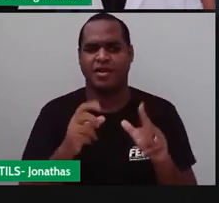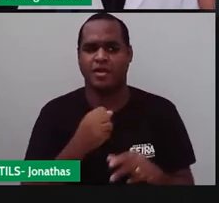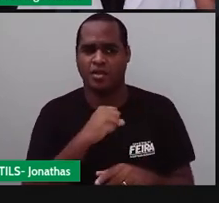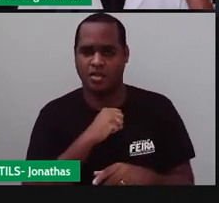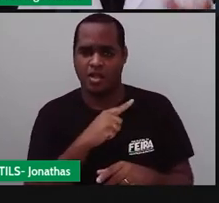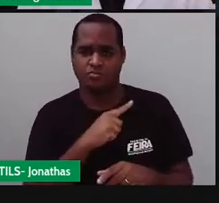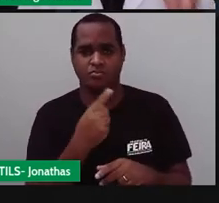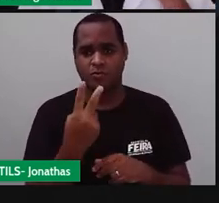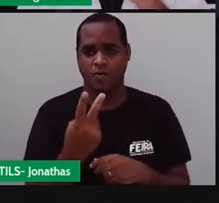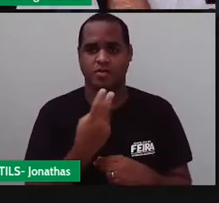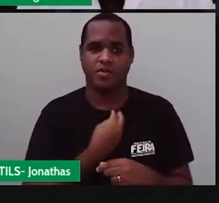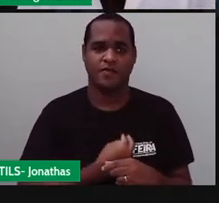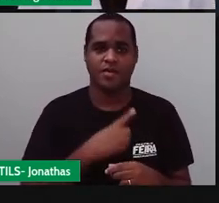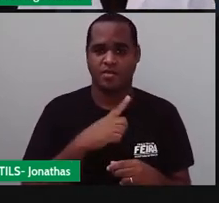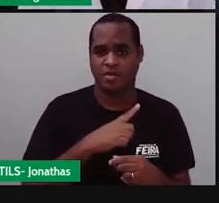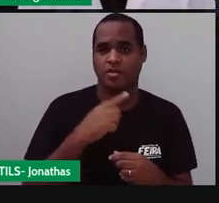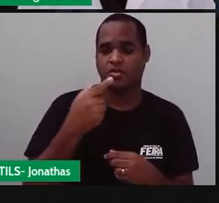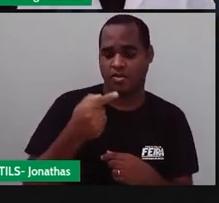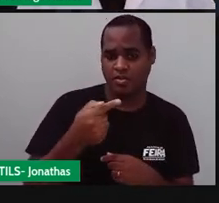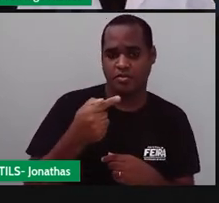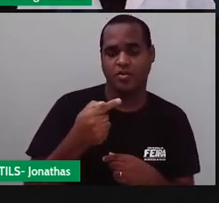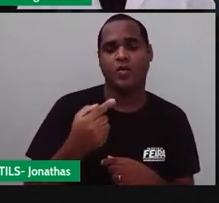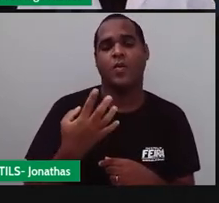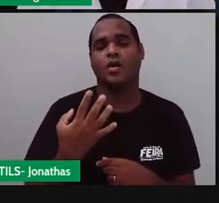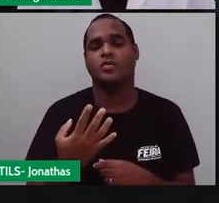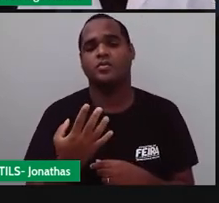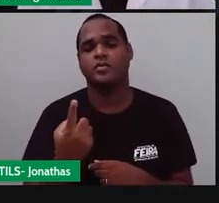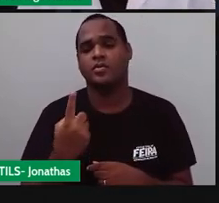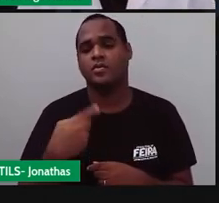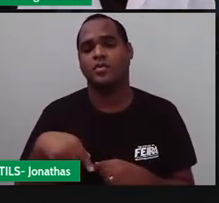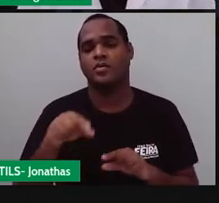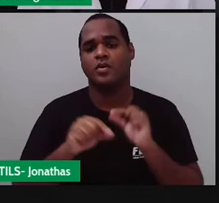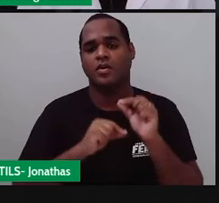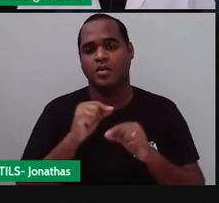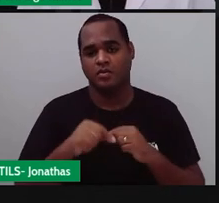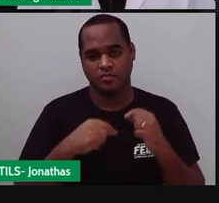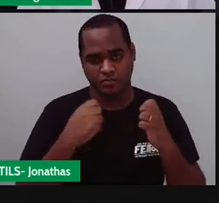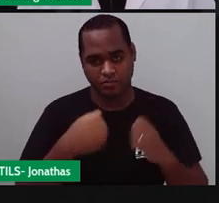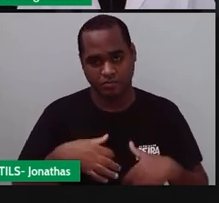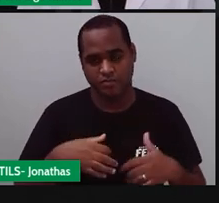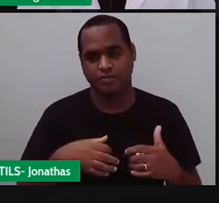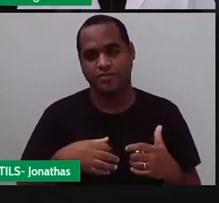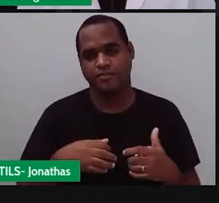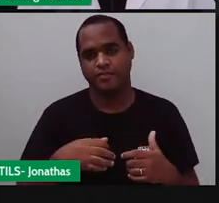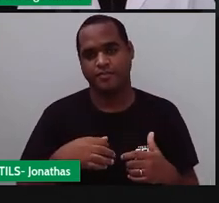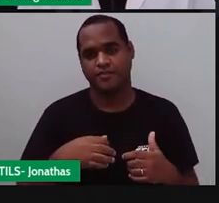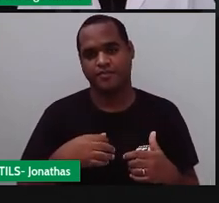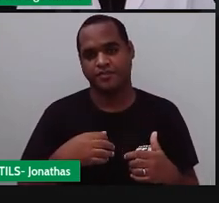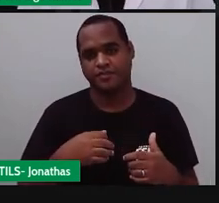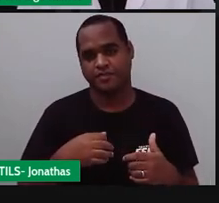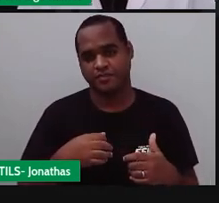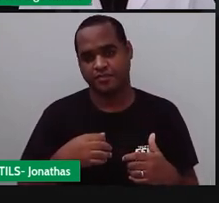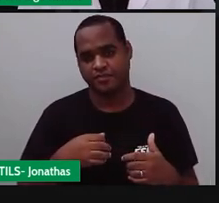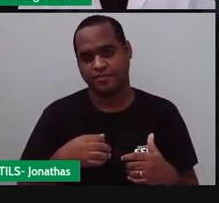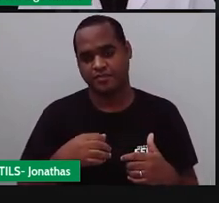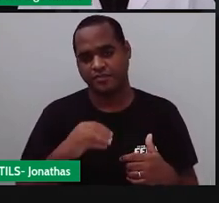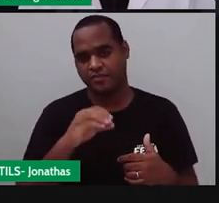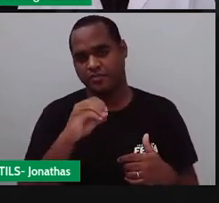dois o algarismo 7 e algarismo 4 o é que a gente faz? coloca um zerinho aqui na frente ó